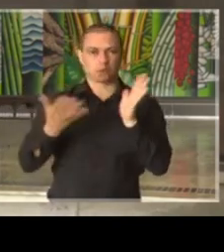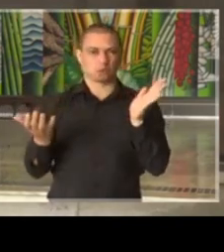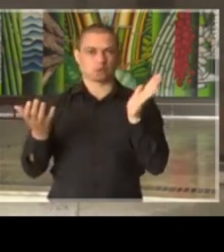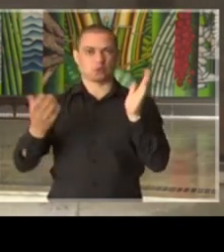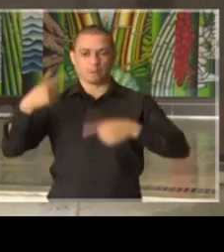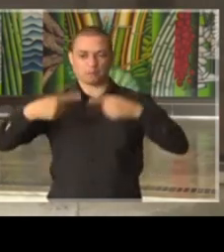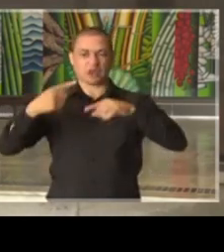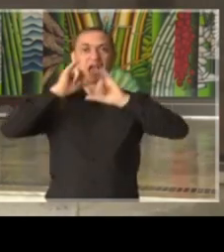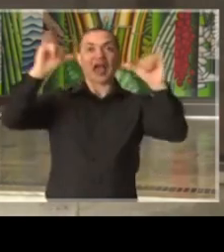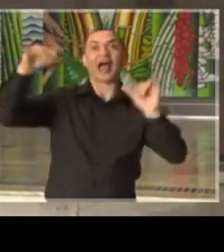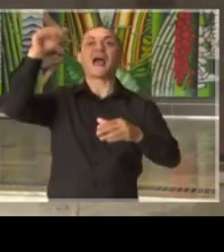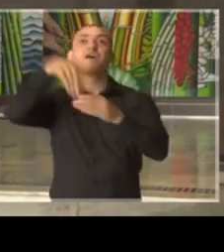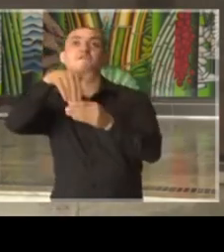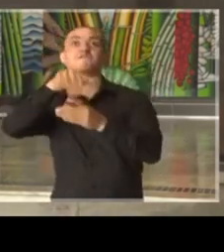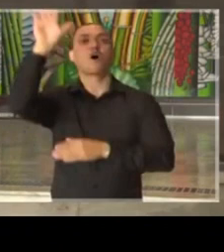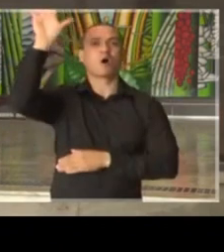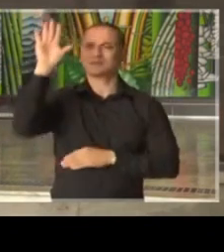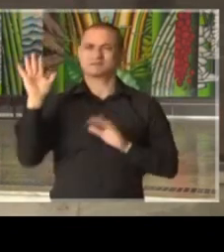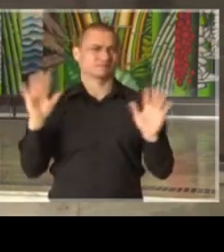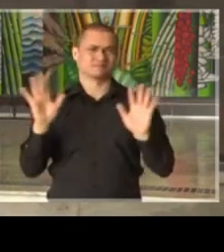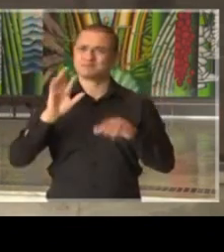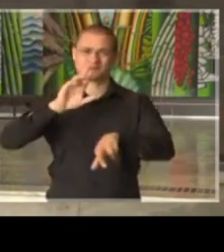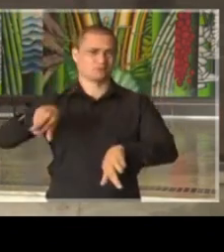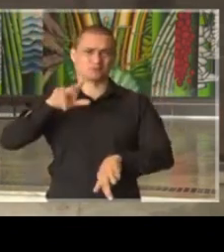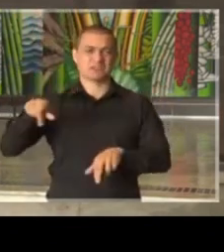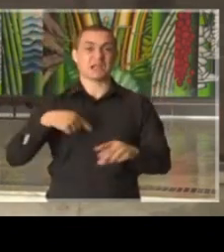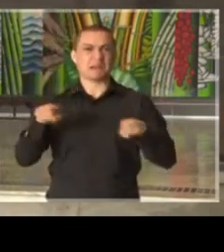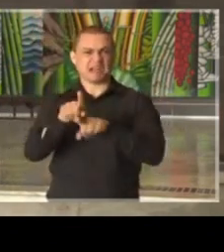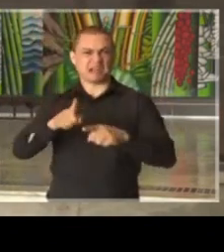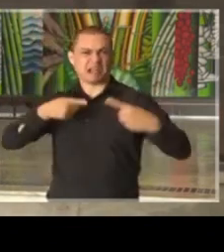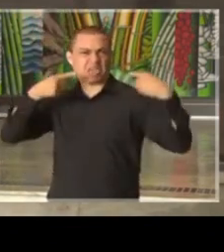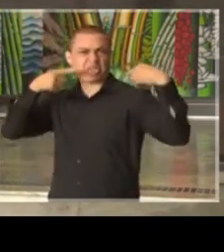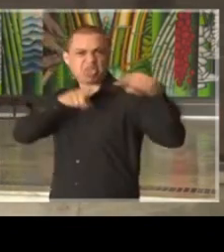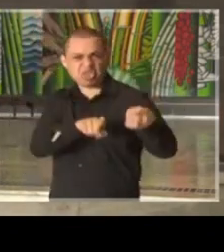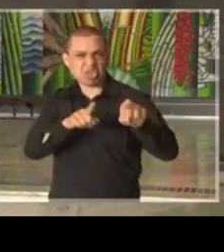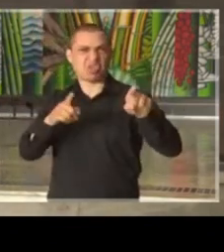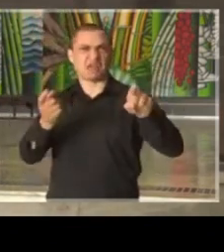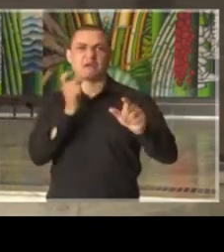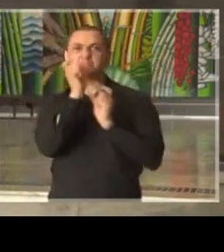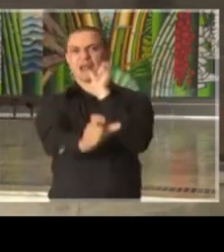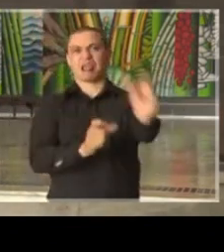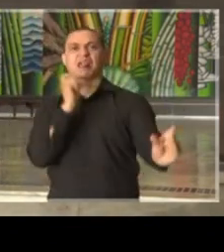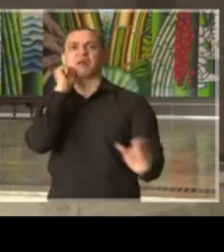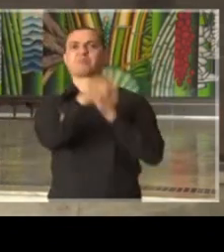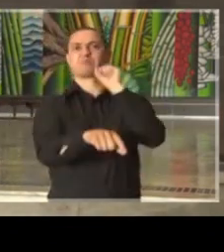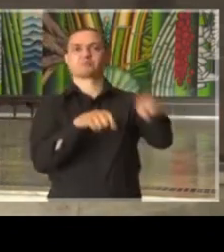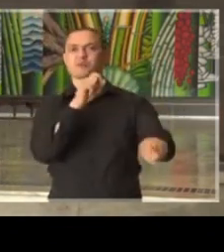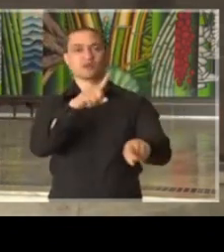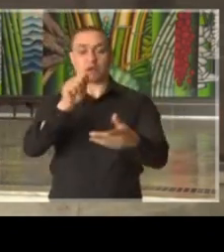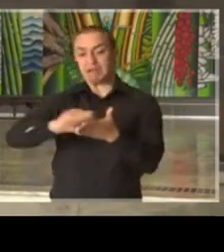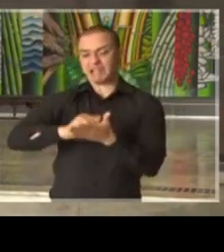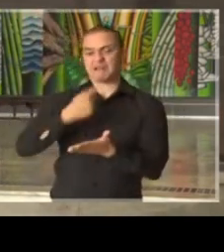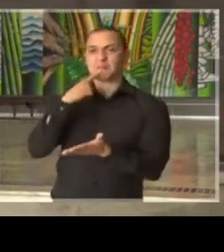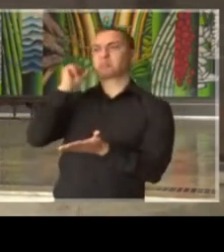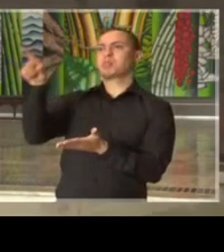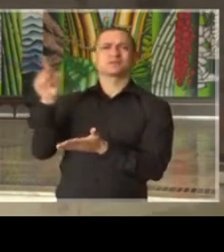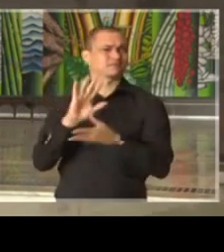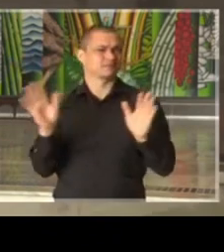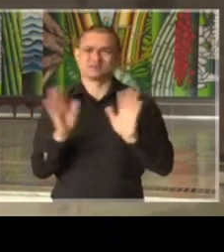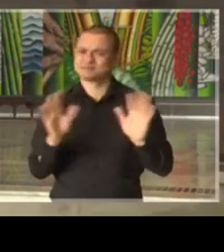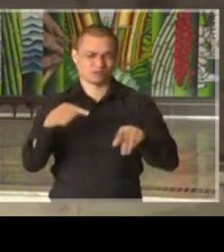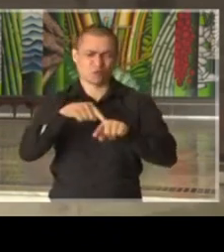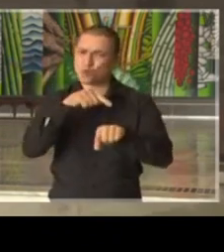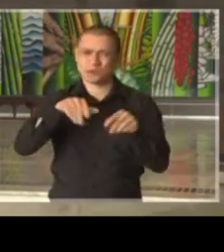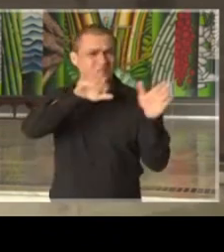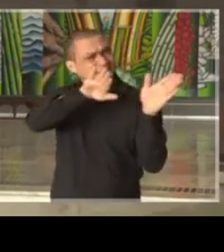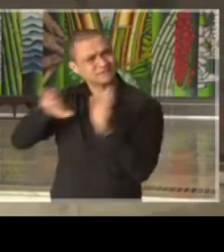campanha eleitoral, não é momento de agressões, nem verbais, nem escritas, nem de nenhuma outra ordem. Todos